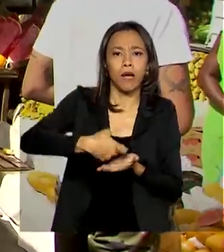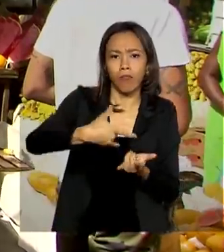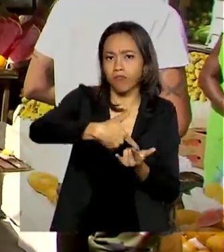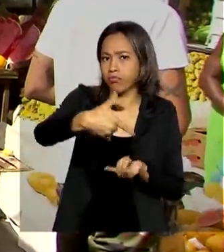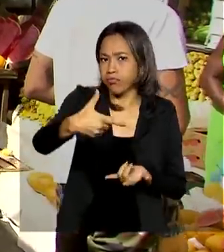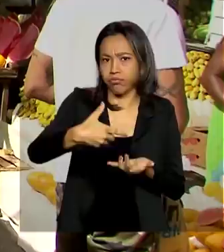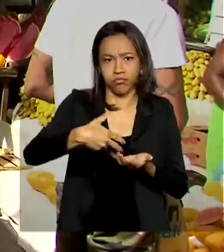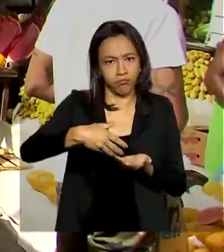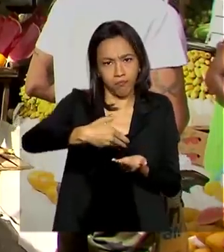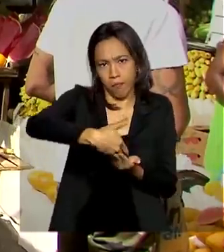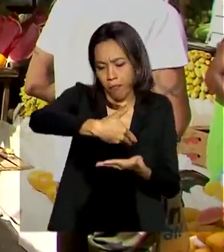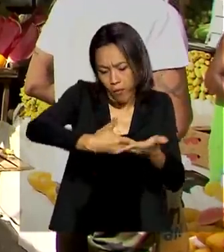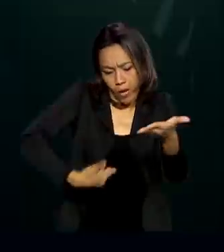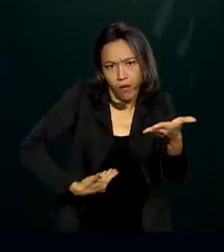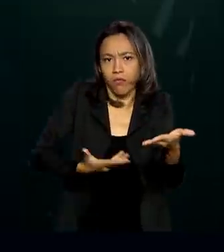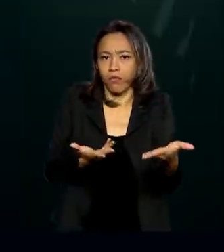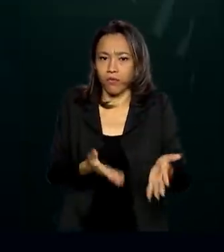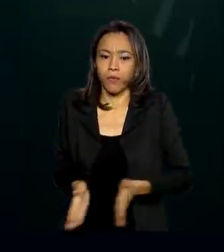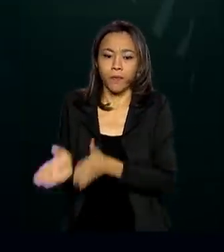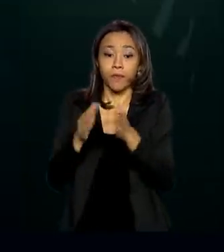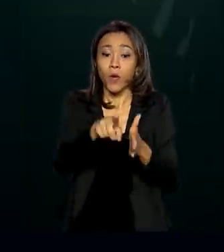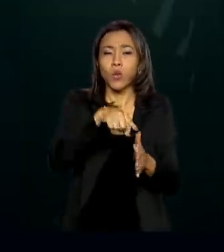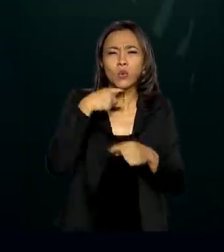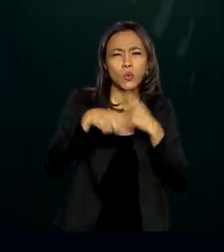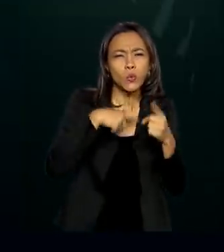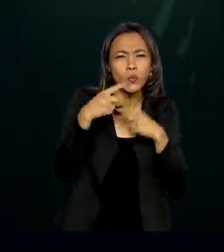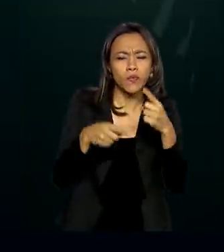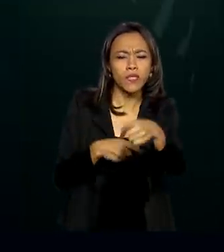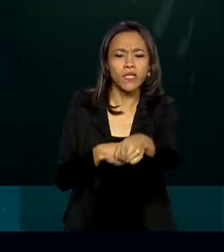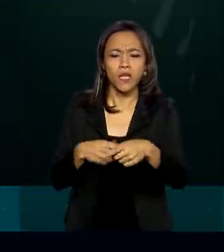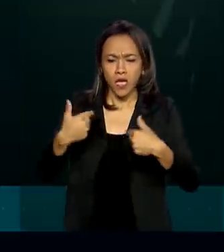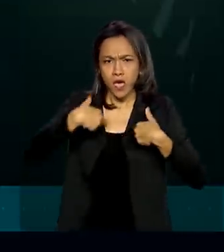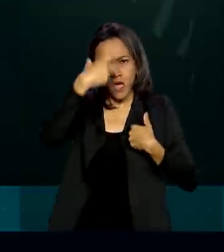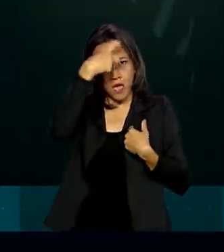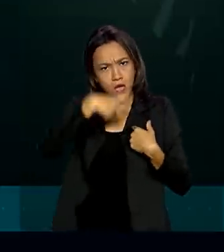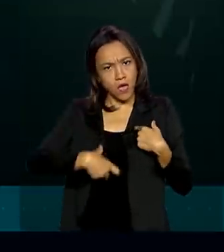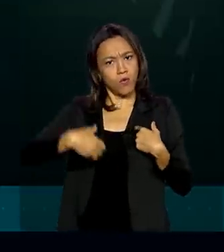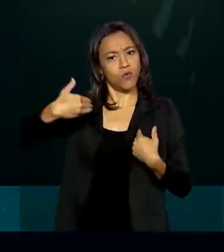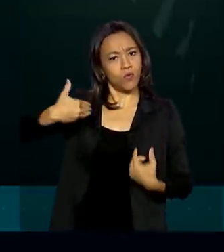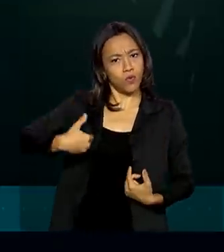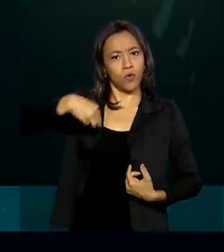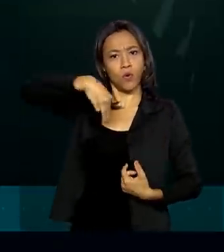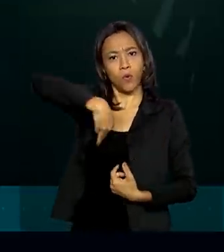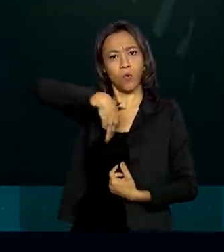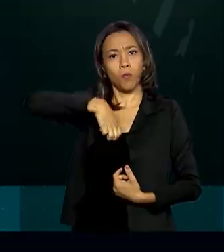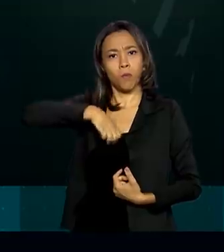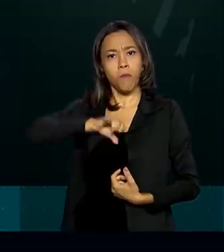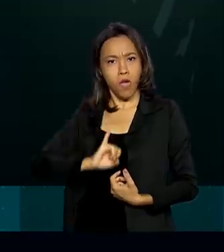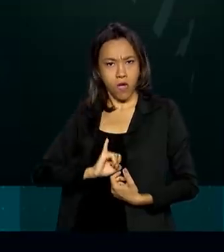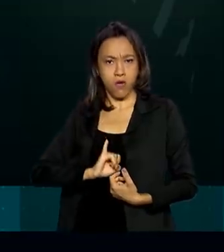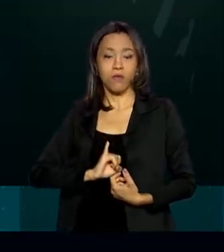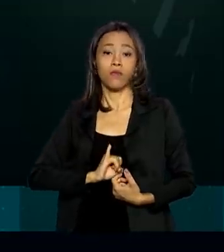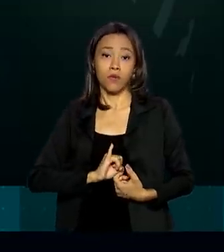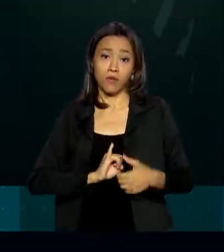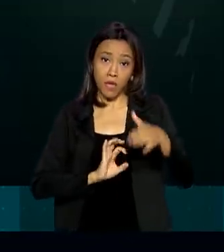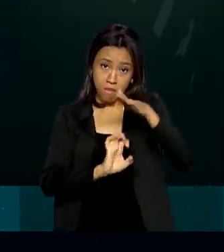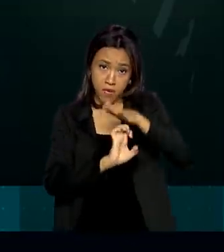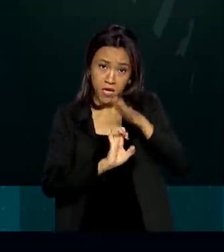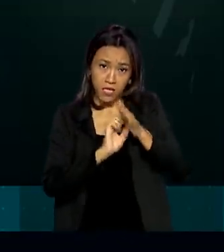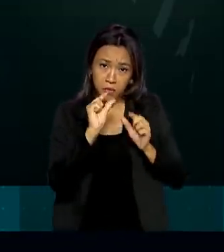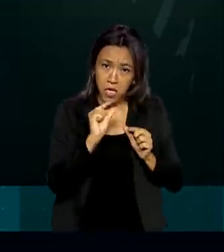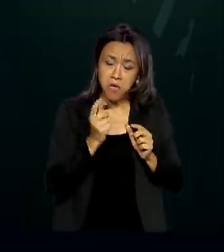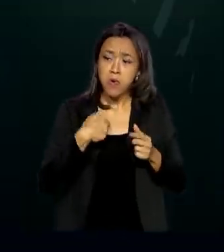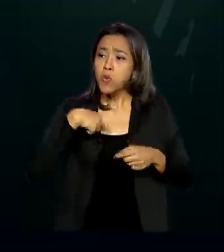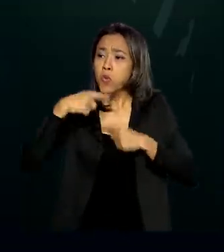Mas muita gente tem dúvidas. Sou autônoma, microempreendedora e no momento não estamos podendo fazer as vendas dos nossos